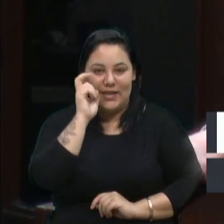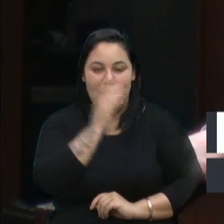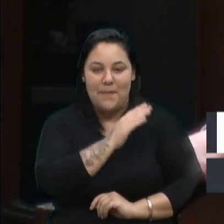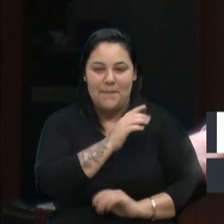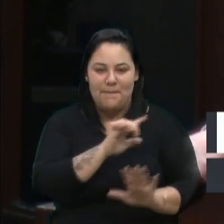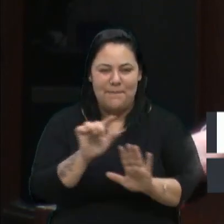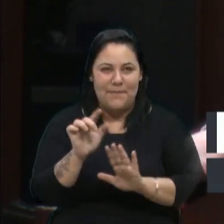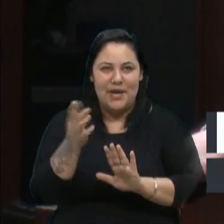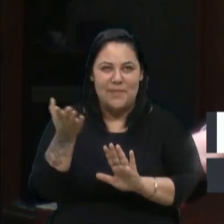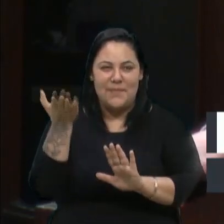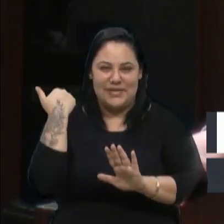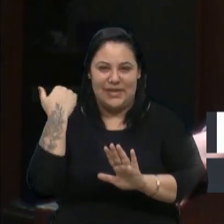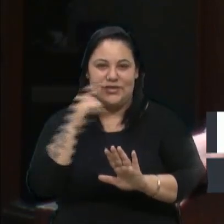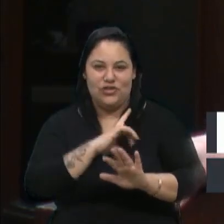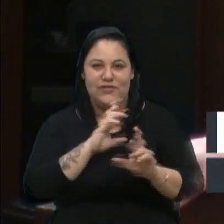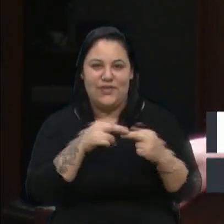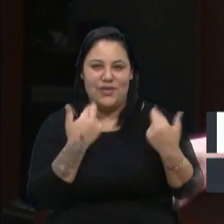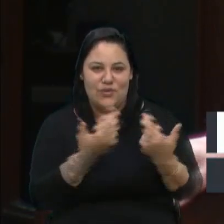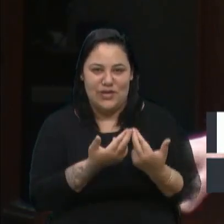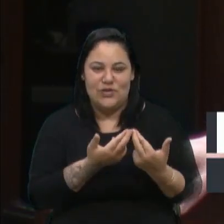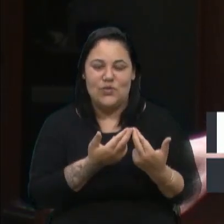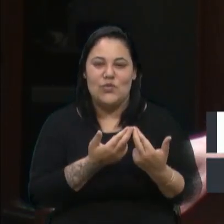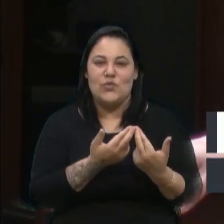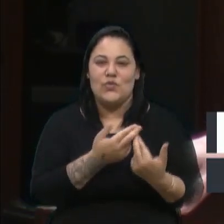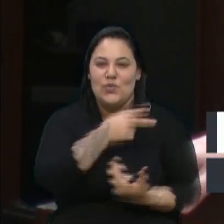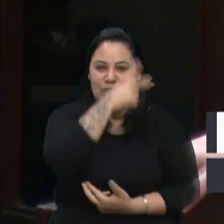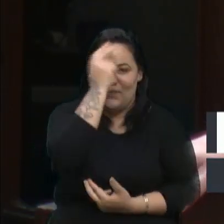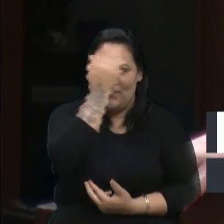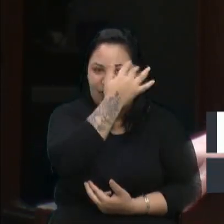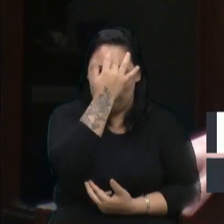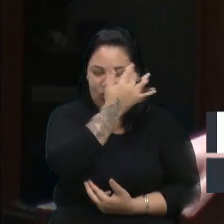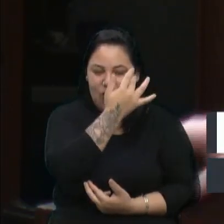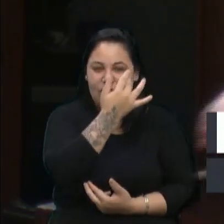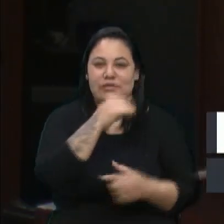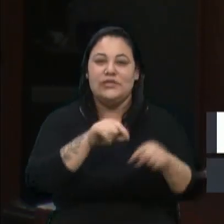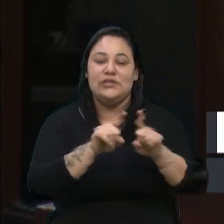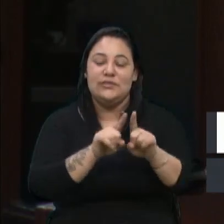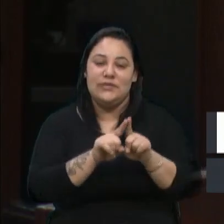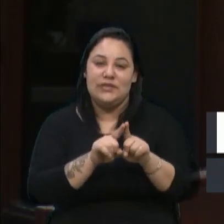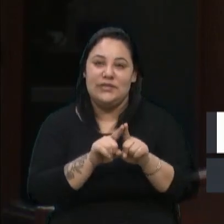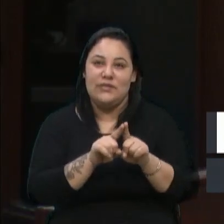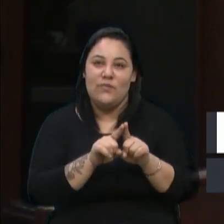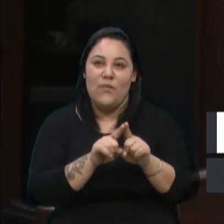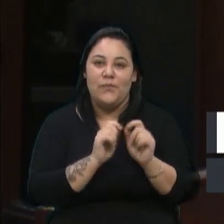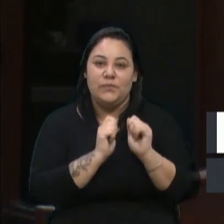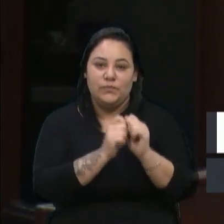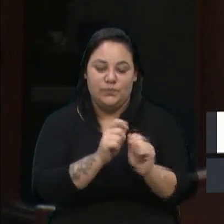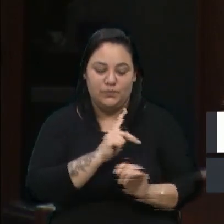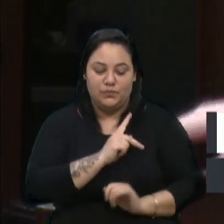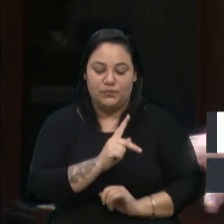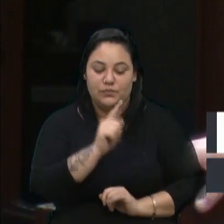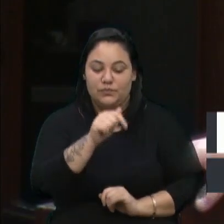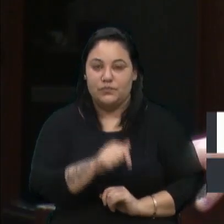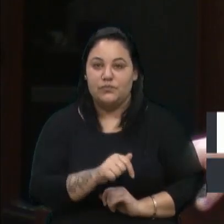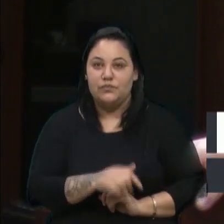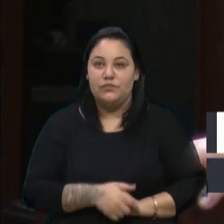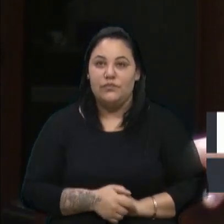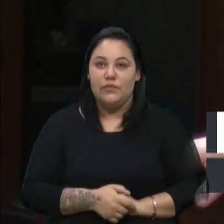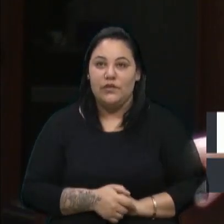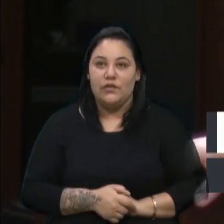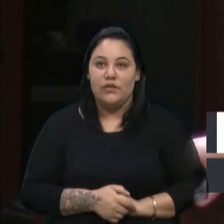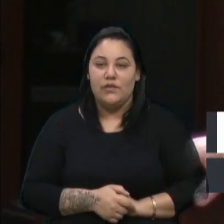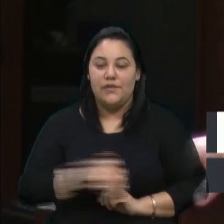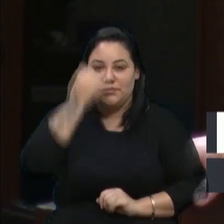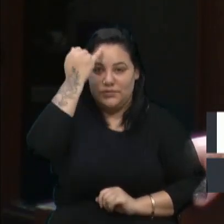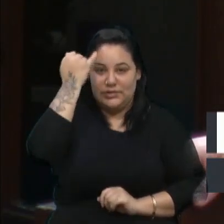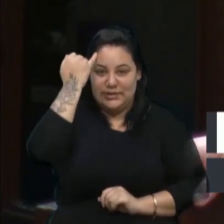reunidos com o prefeito municipal e também com o senhor presidente aqui da Câmara de Vereadores, o vereador